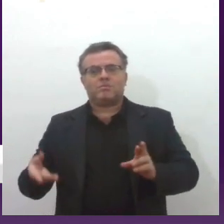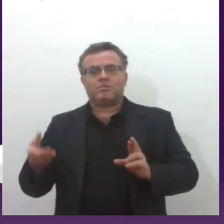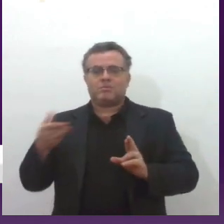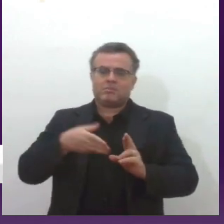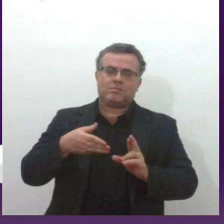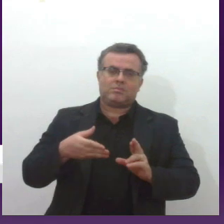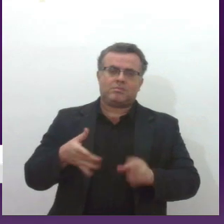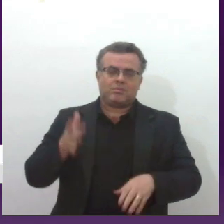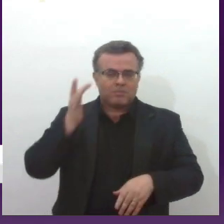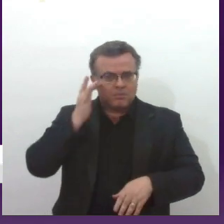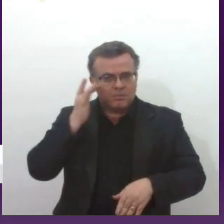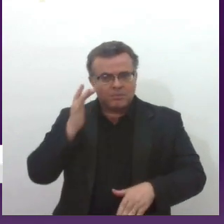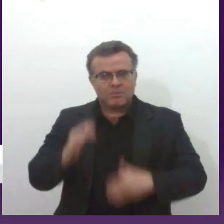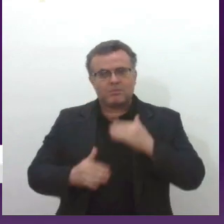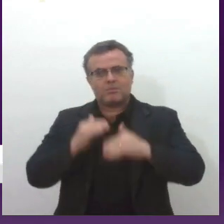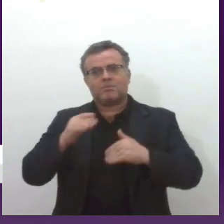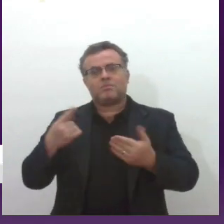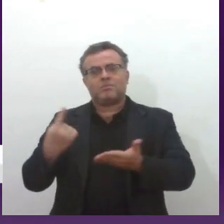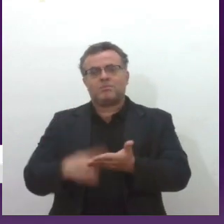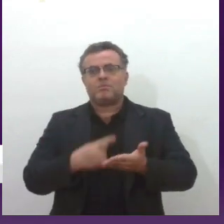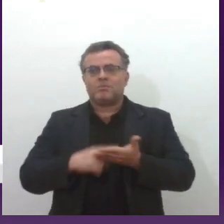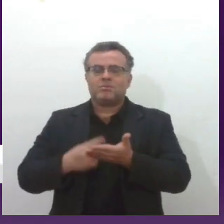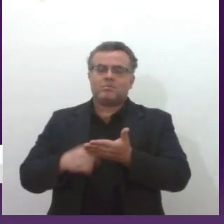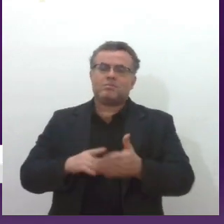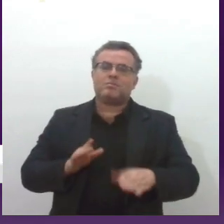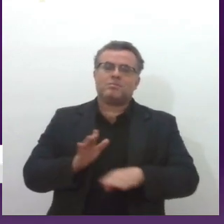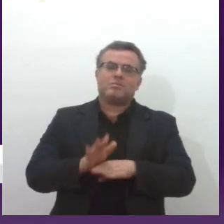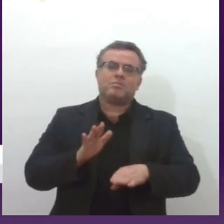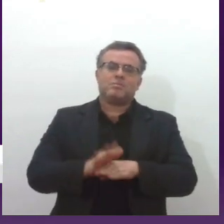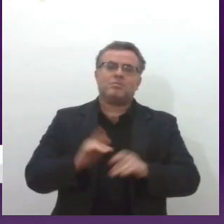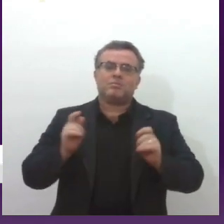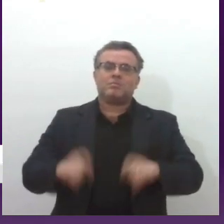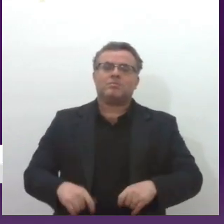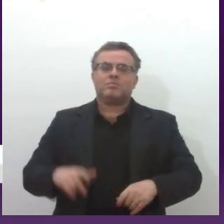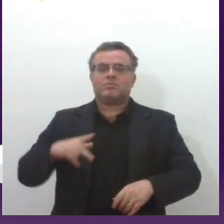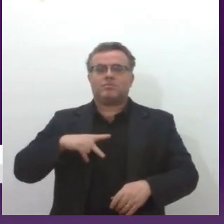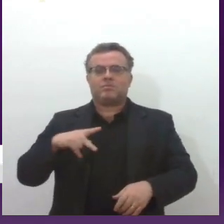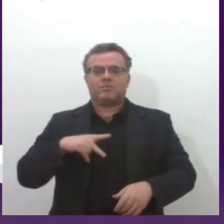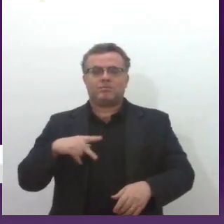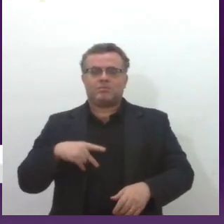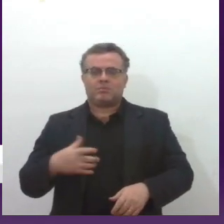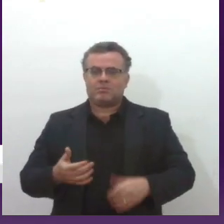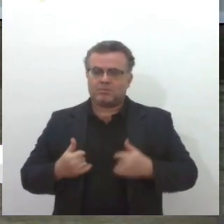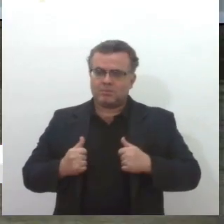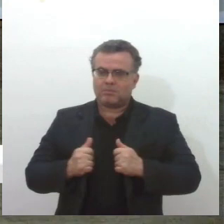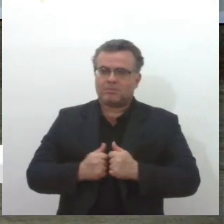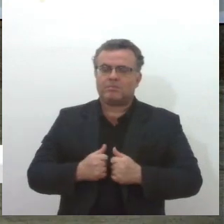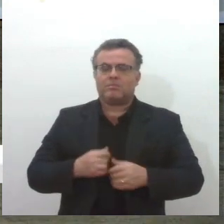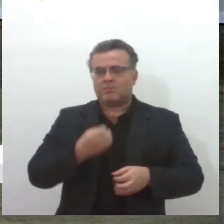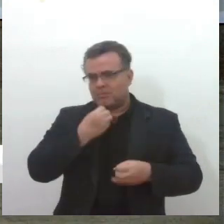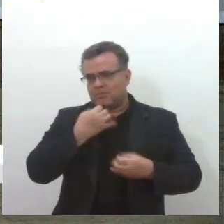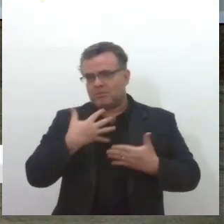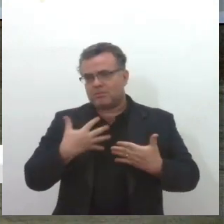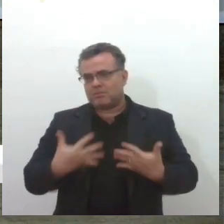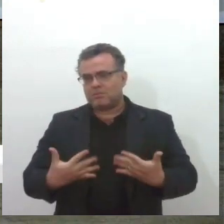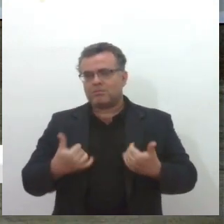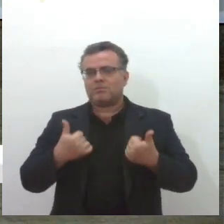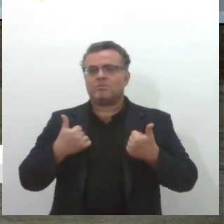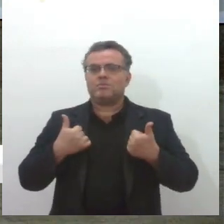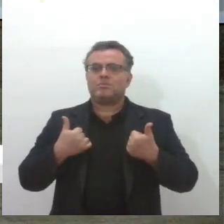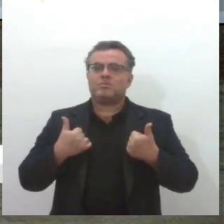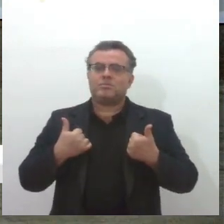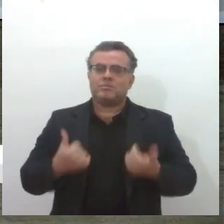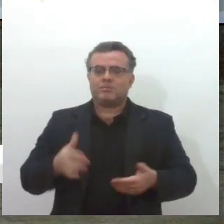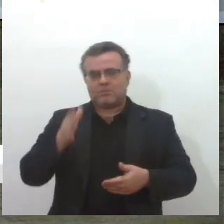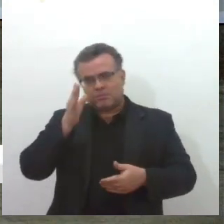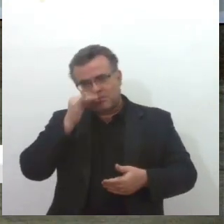então eu acho que é um avanço que a gente precisa tratar as particularidades de forma particular. Muito bom, muito bom essa iniciativa, inclusive saber que